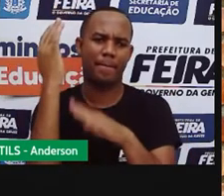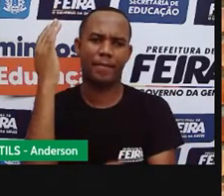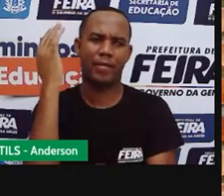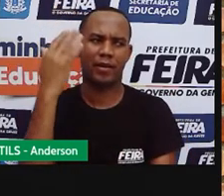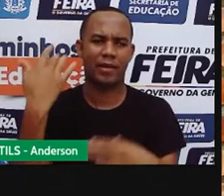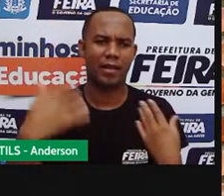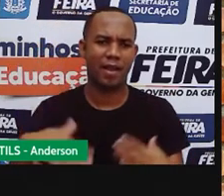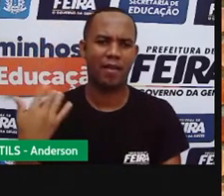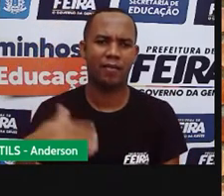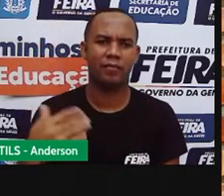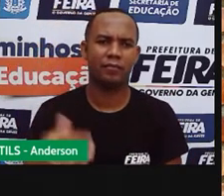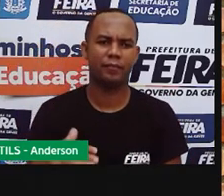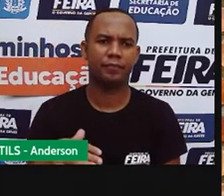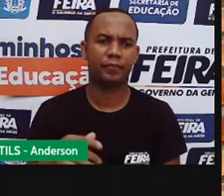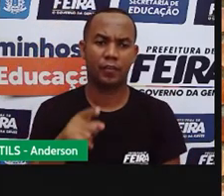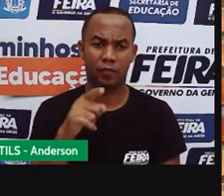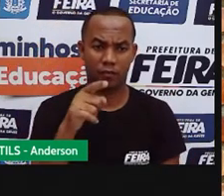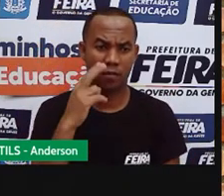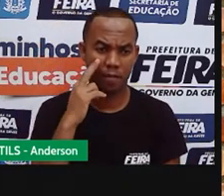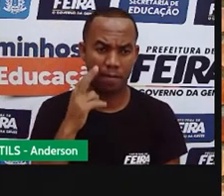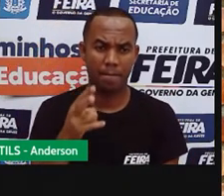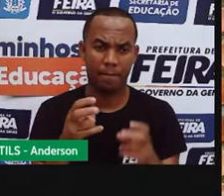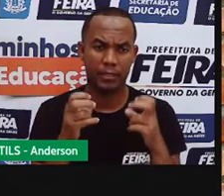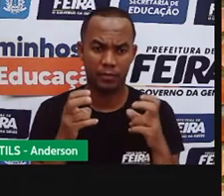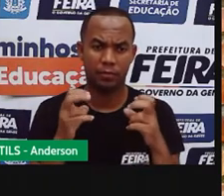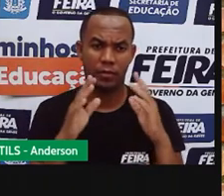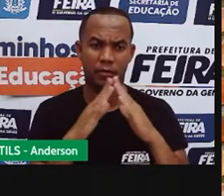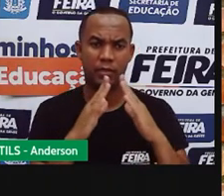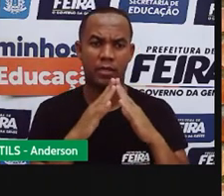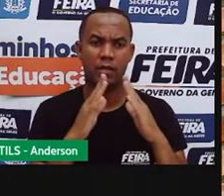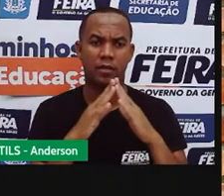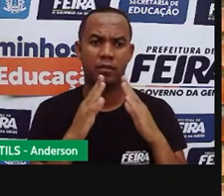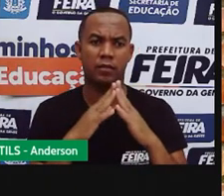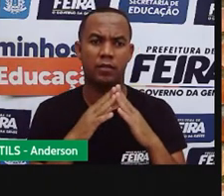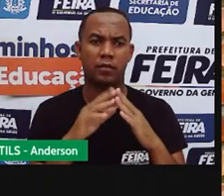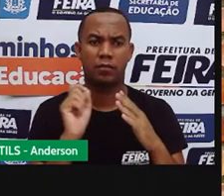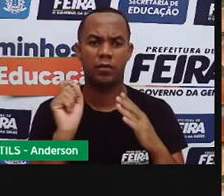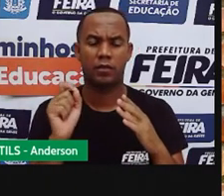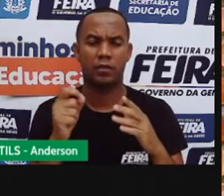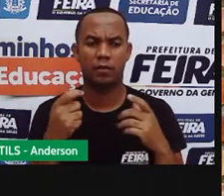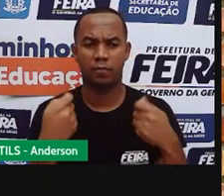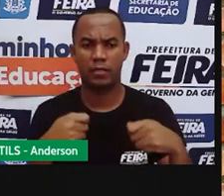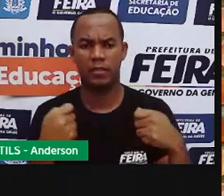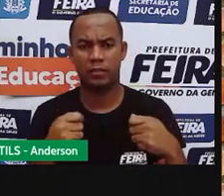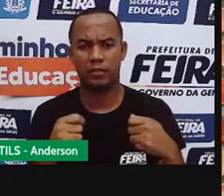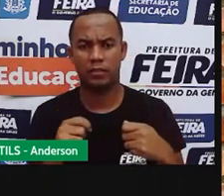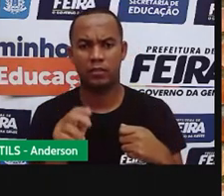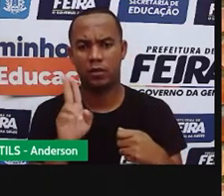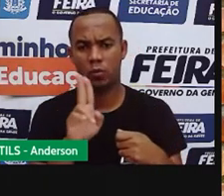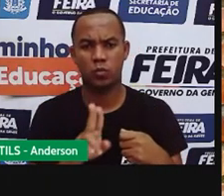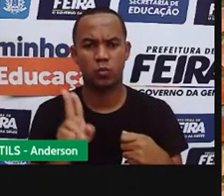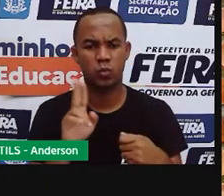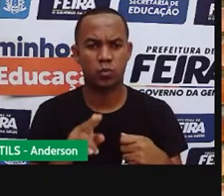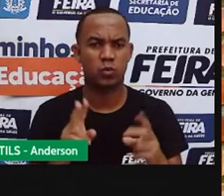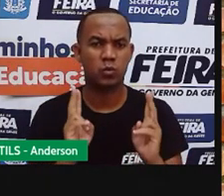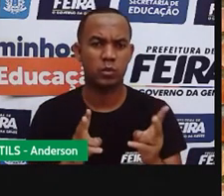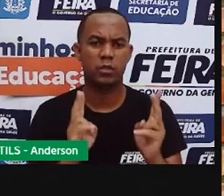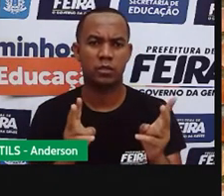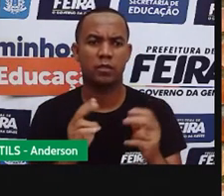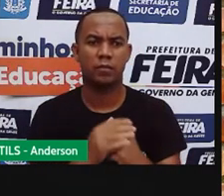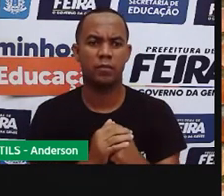caro. E como você viu, a casa de palha e a de madeira que fica de uma manutenção fera e nova.